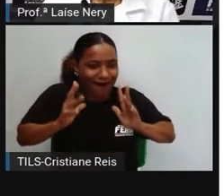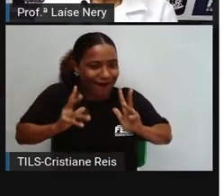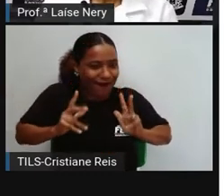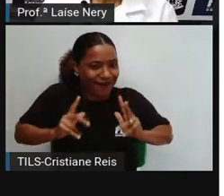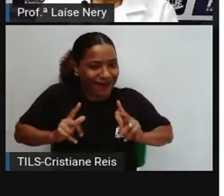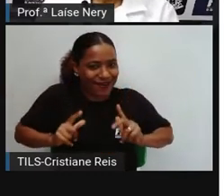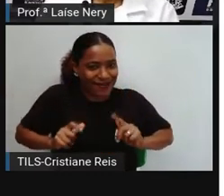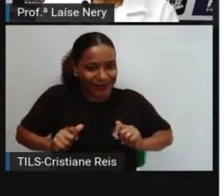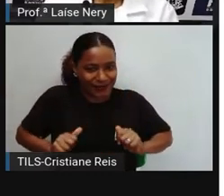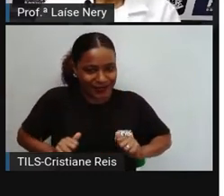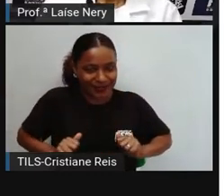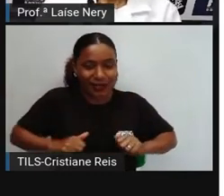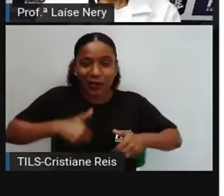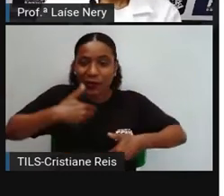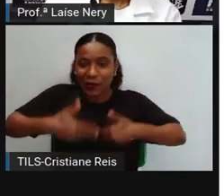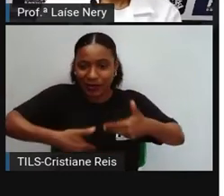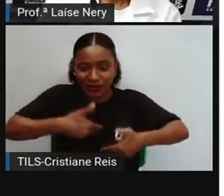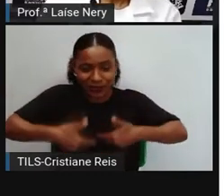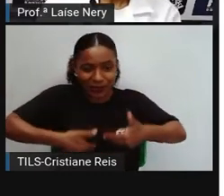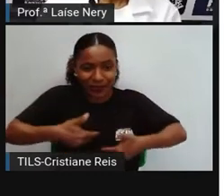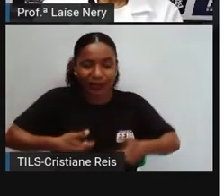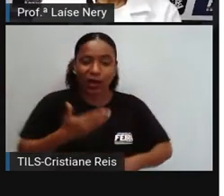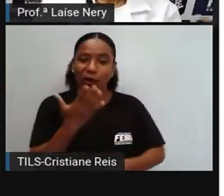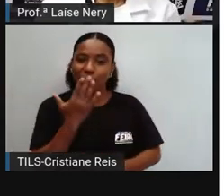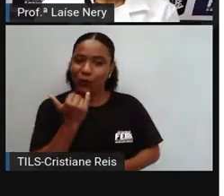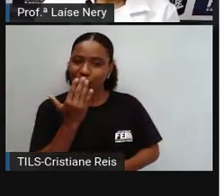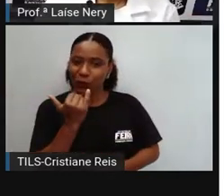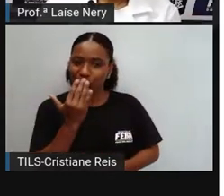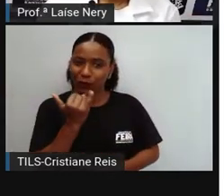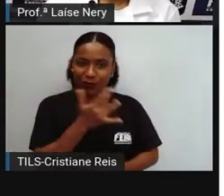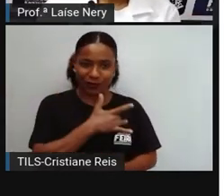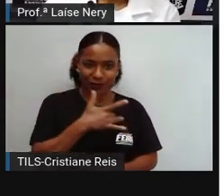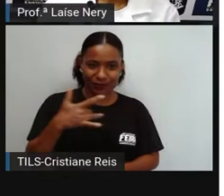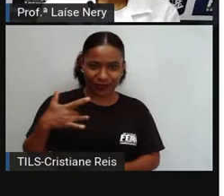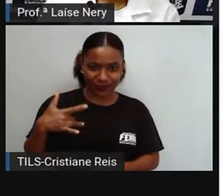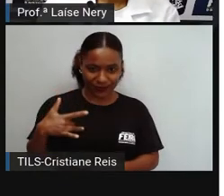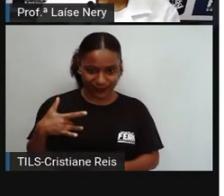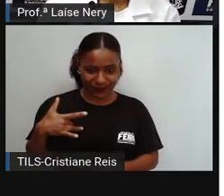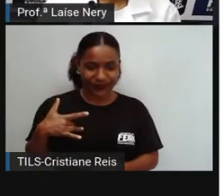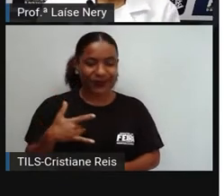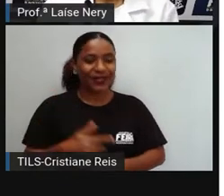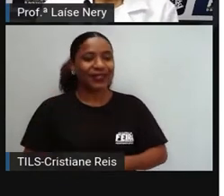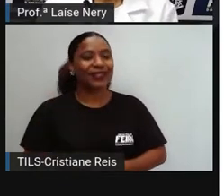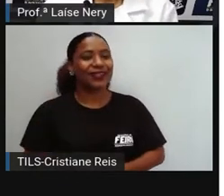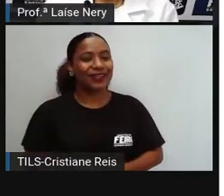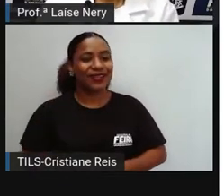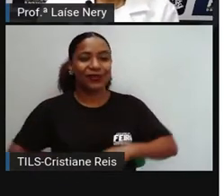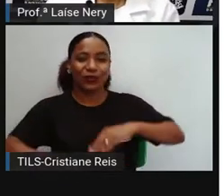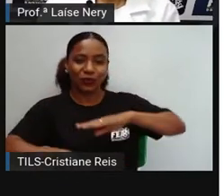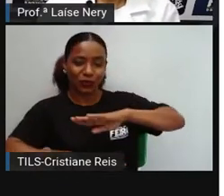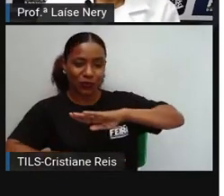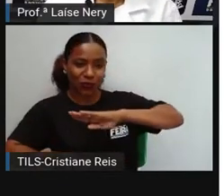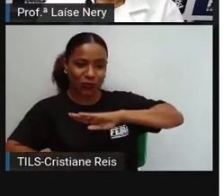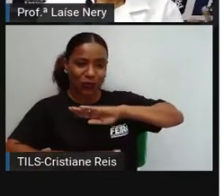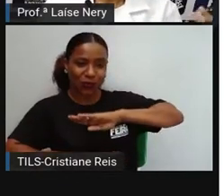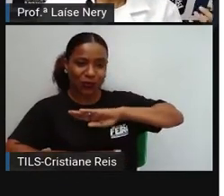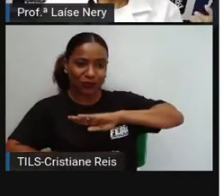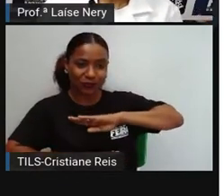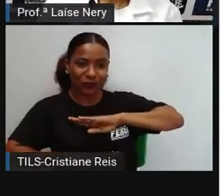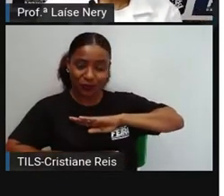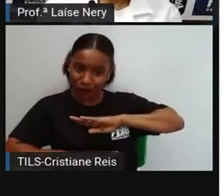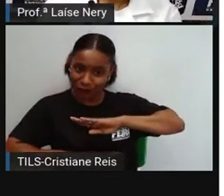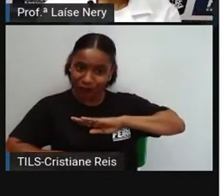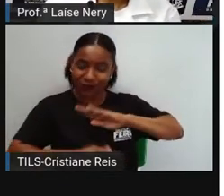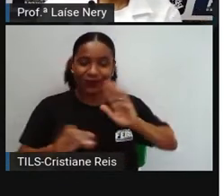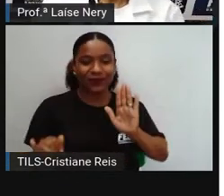o autocuidado, falando da alimentação saudável, e também falamos sobre a relação